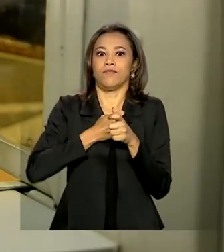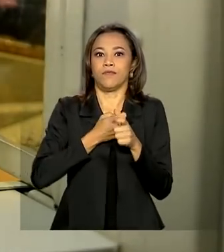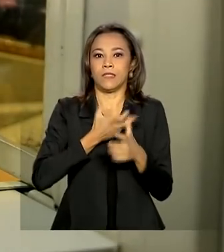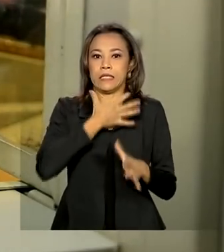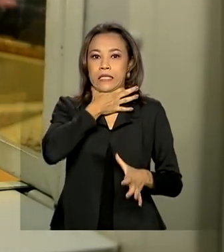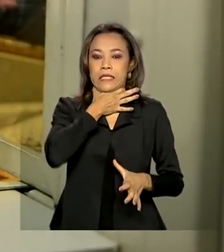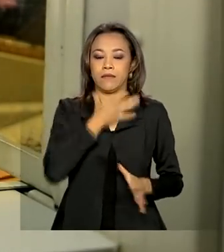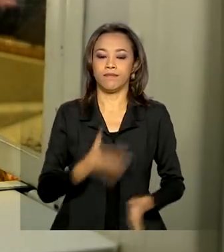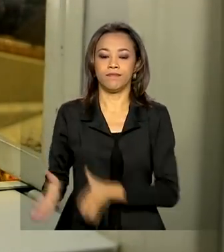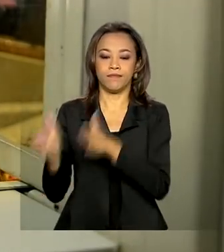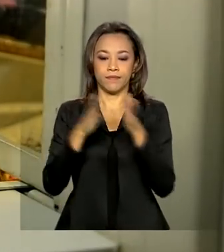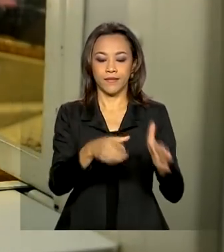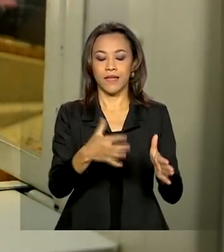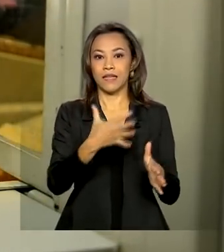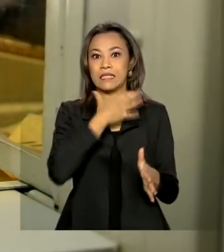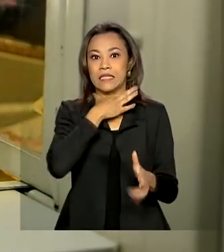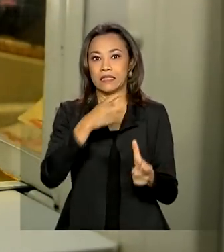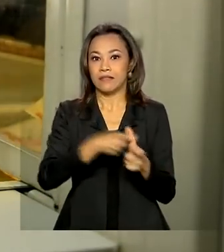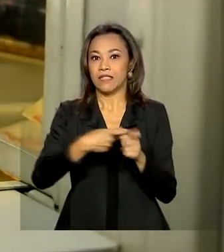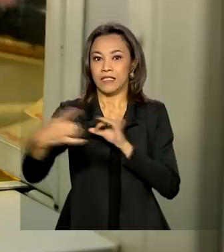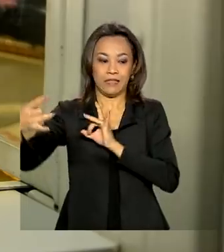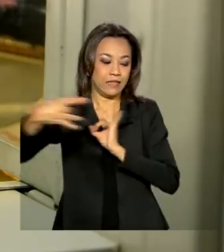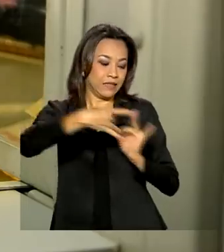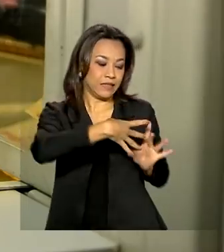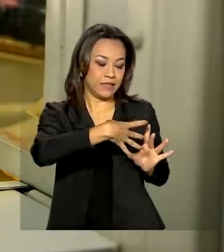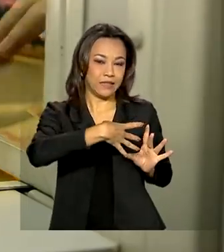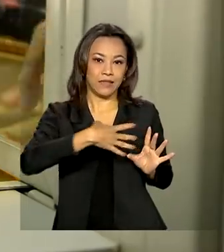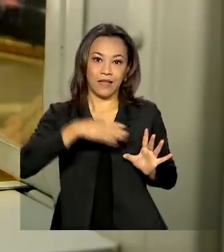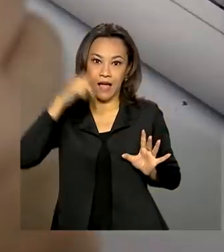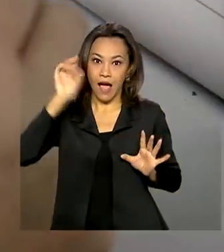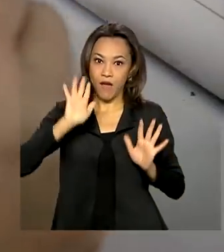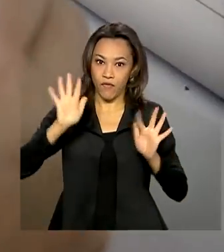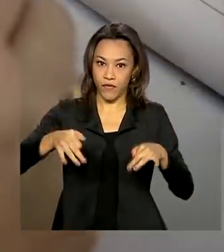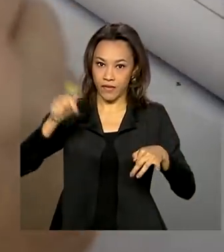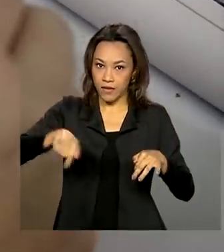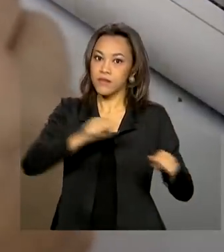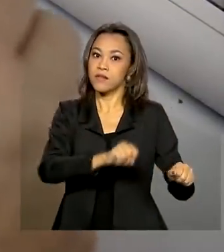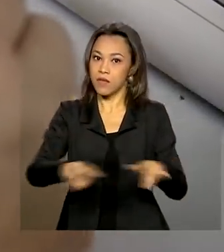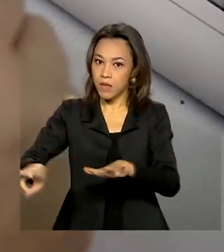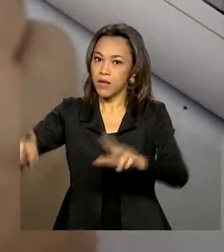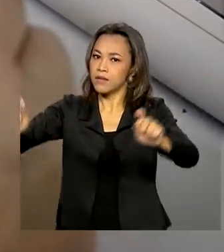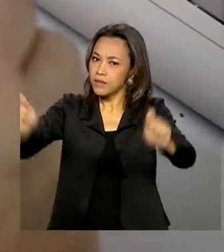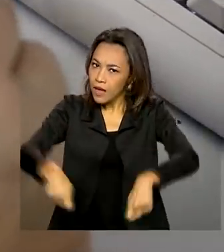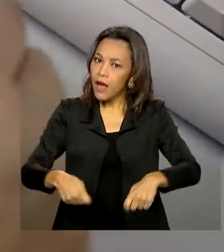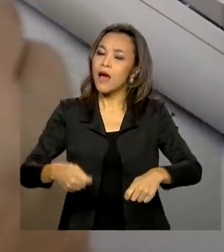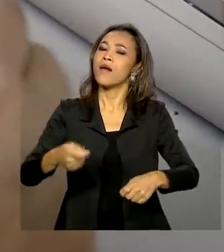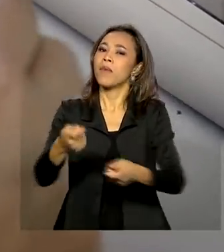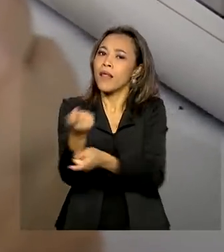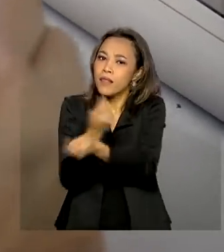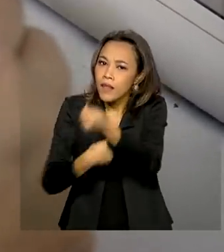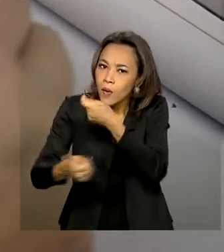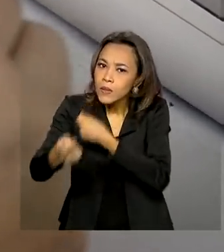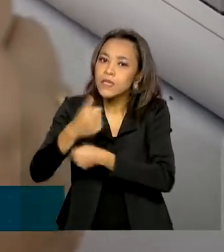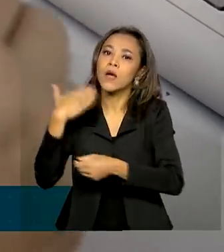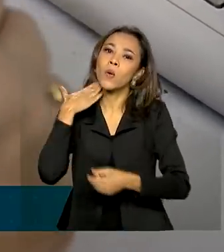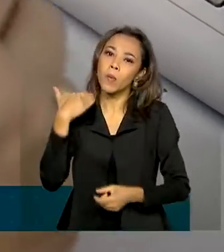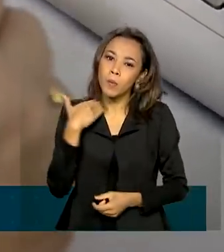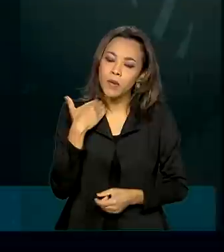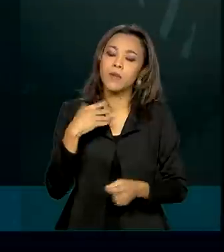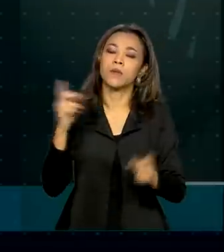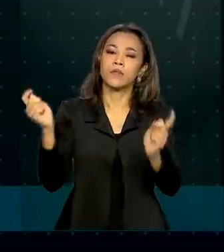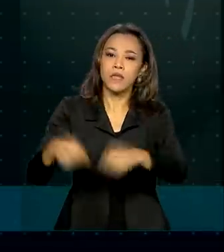Deixar aquela velha dívida para trás. Até o fim desta semana, é possível renegociar dívidas com bancos e